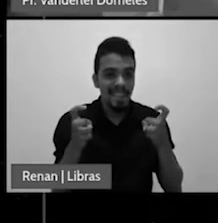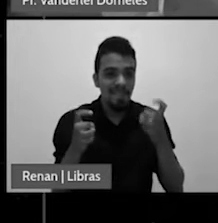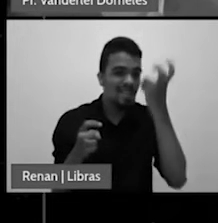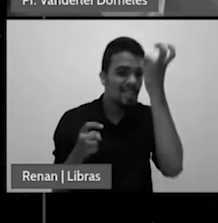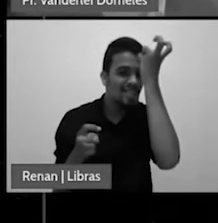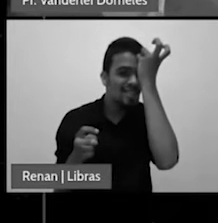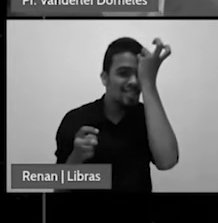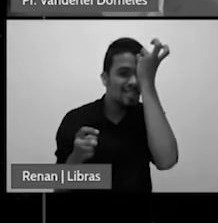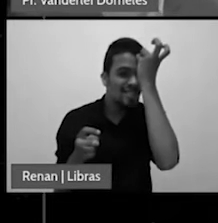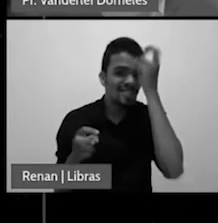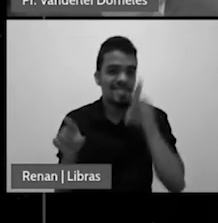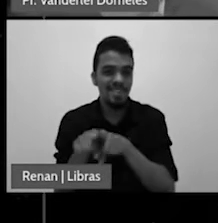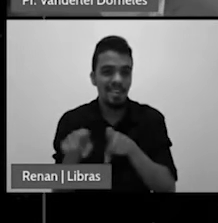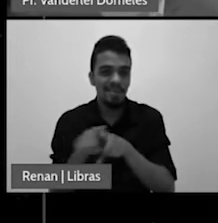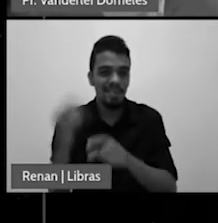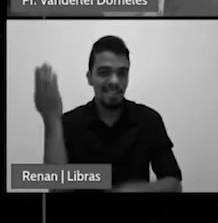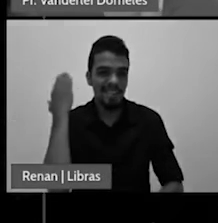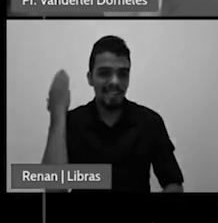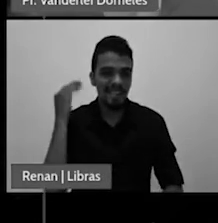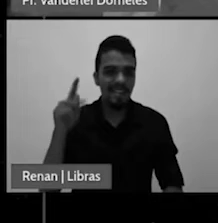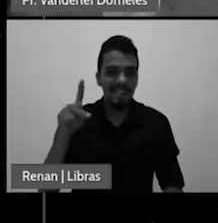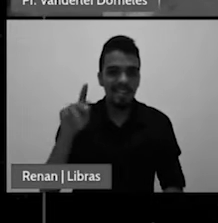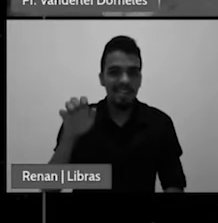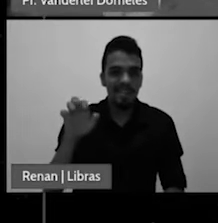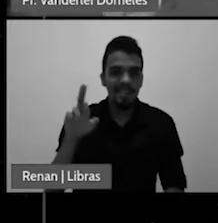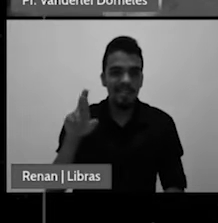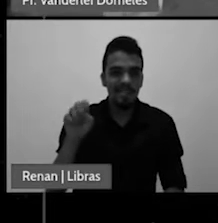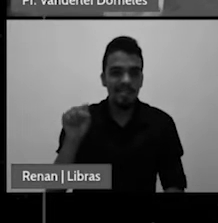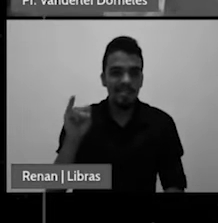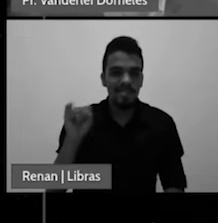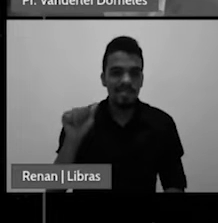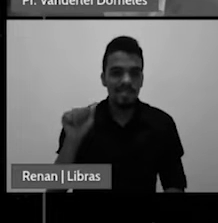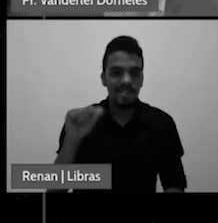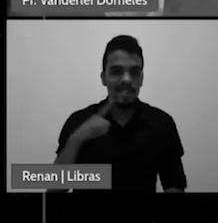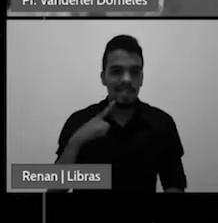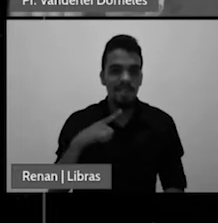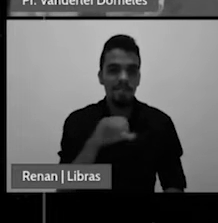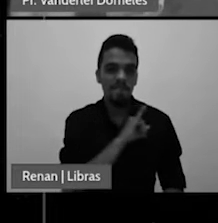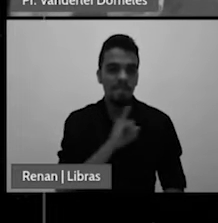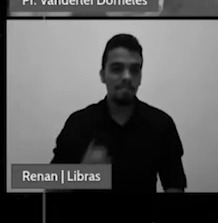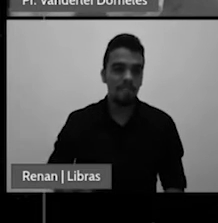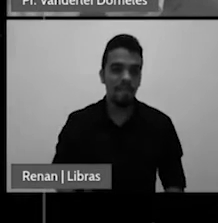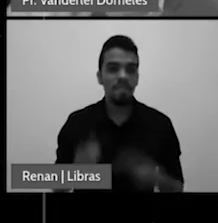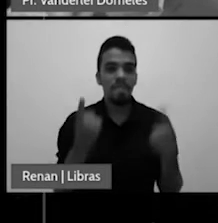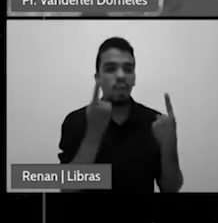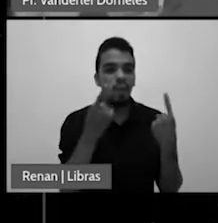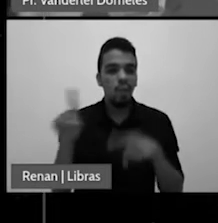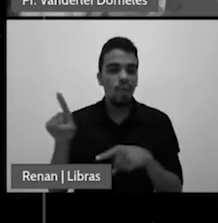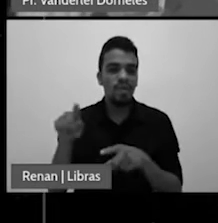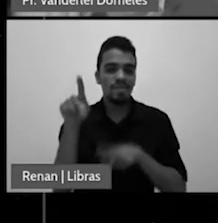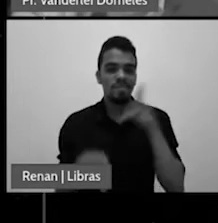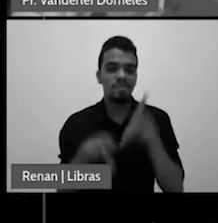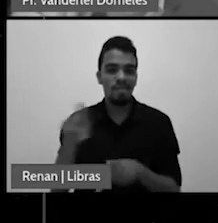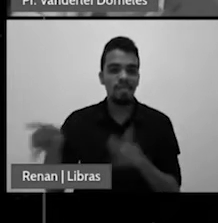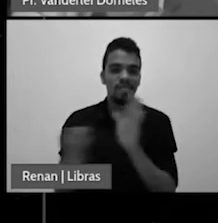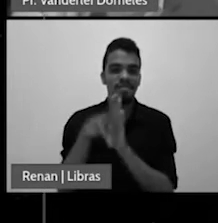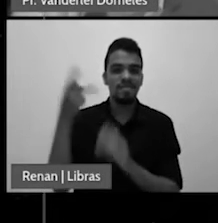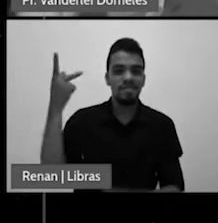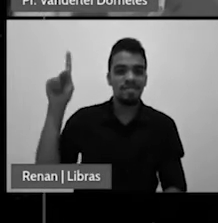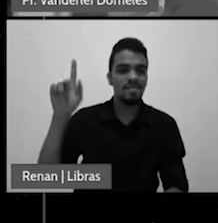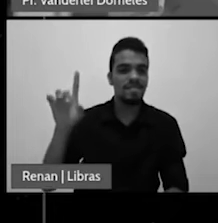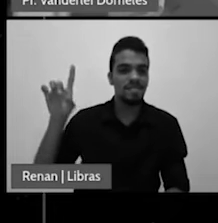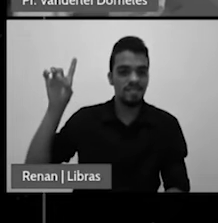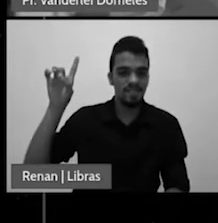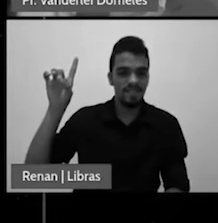antagonismo da parte desses impérios contra o povo de Deus no ponto específico da lei de Deus,